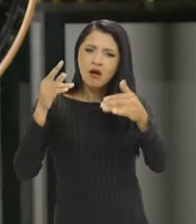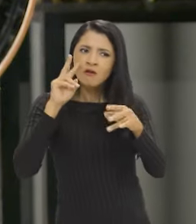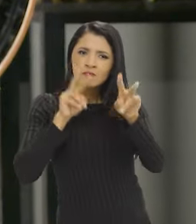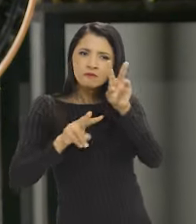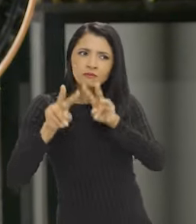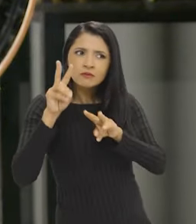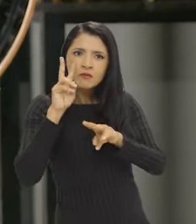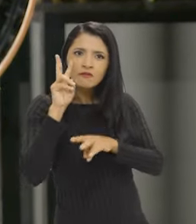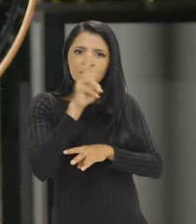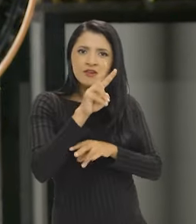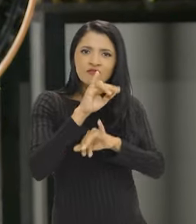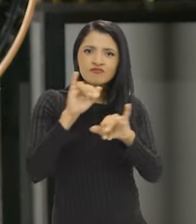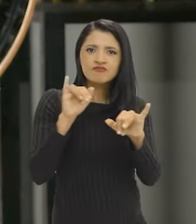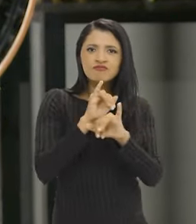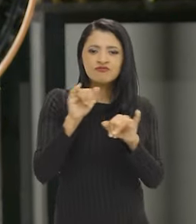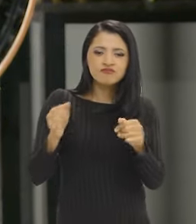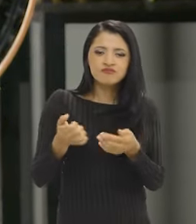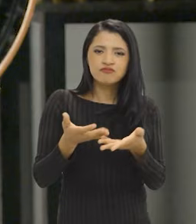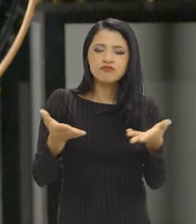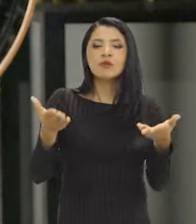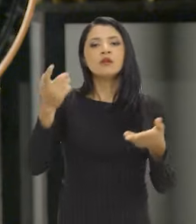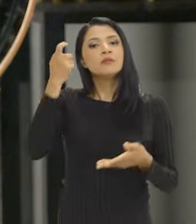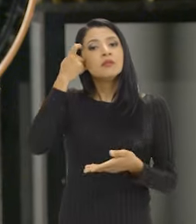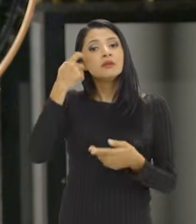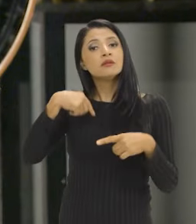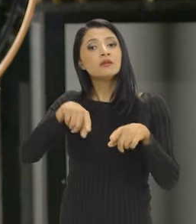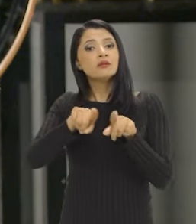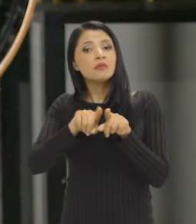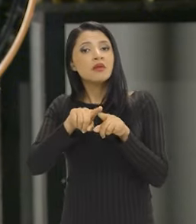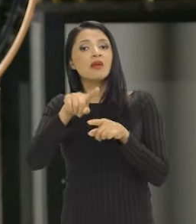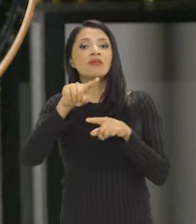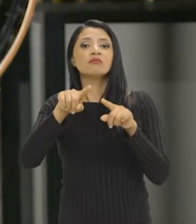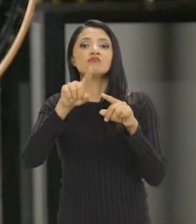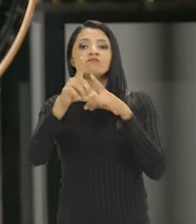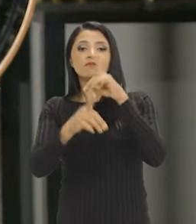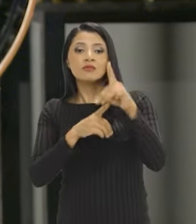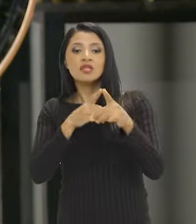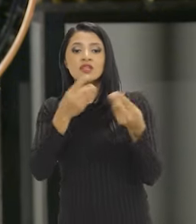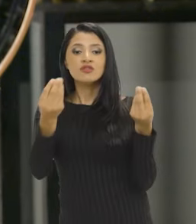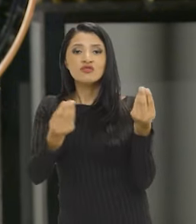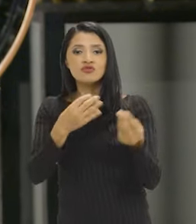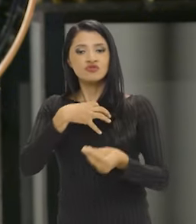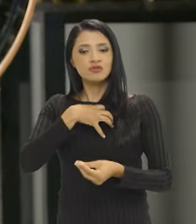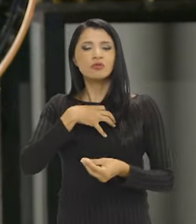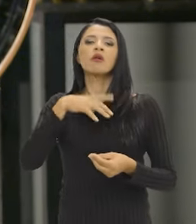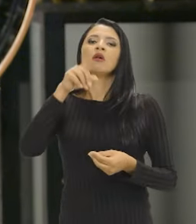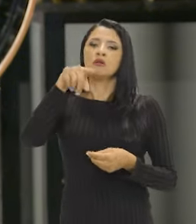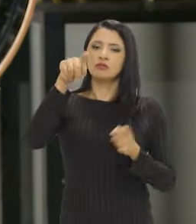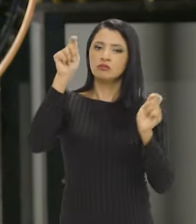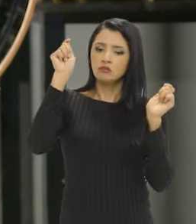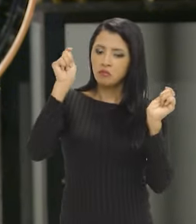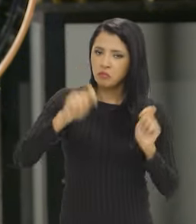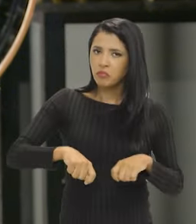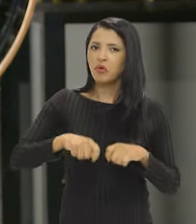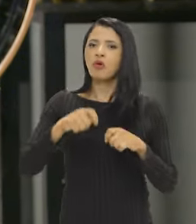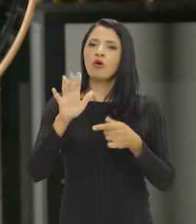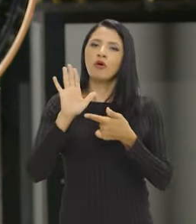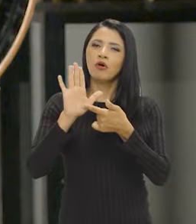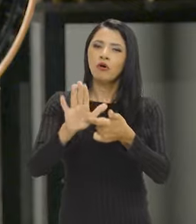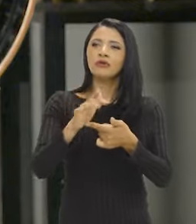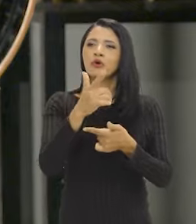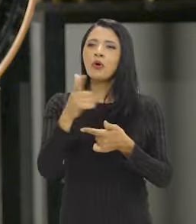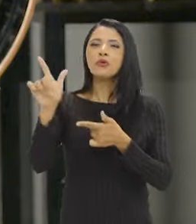o acervo, visibiliza o acervo, e pensa até mesmo essas dinâmicas, e que, portanto, isso pode